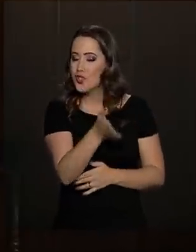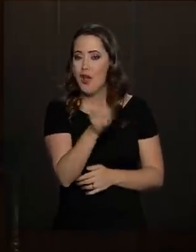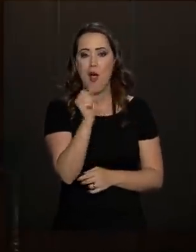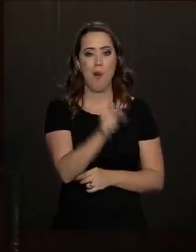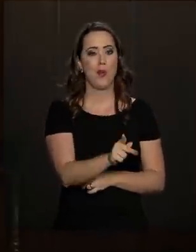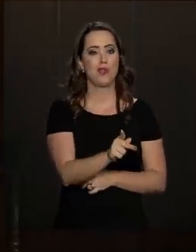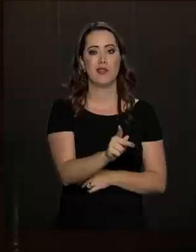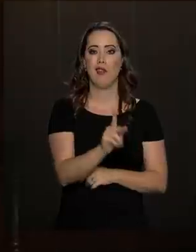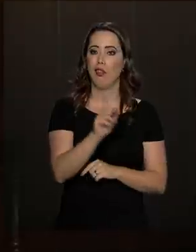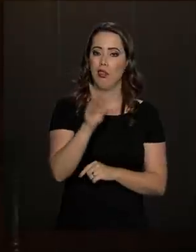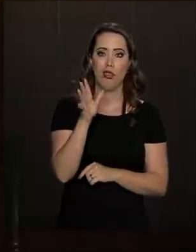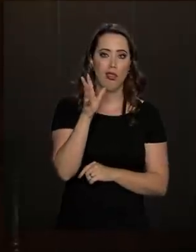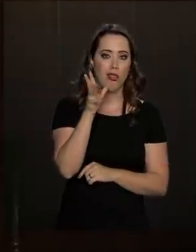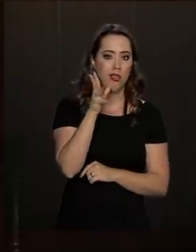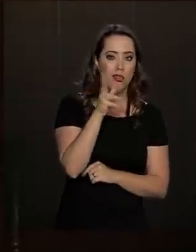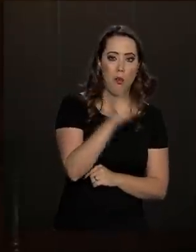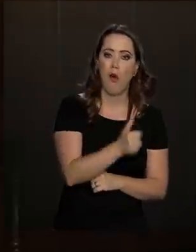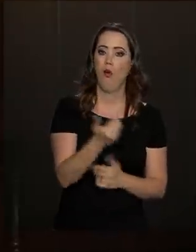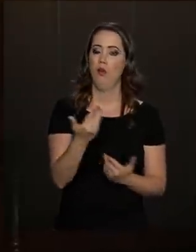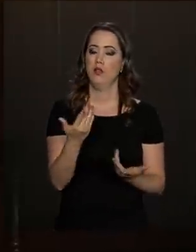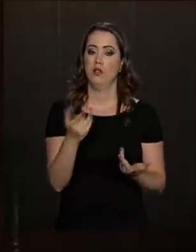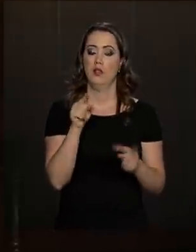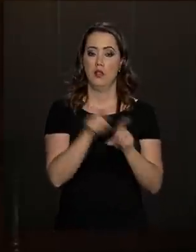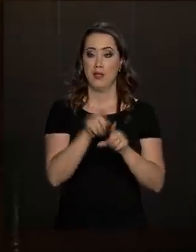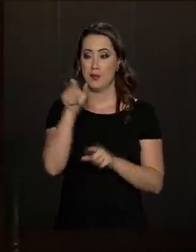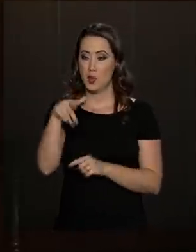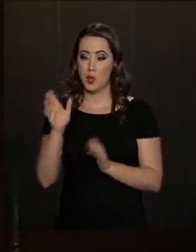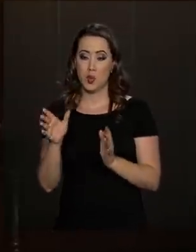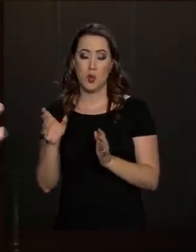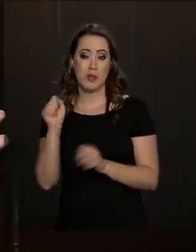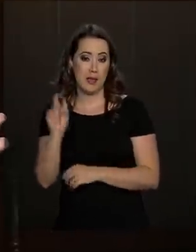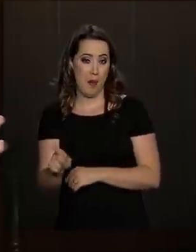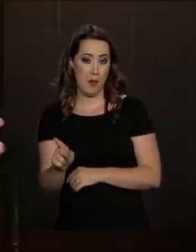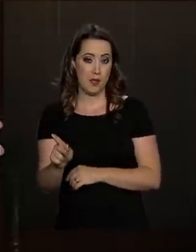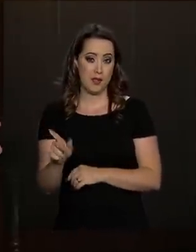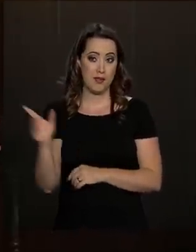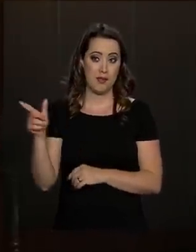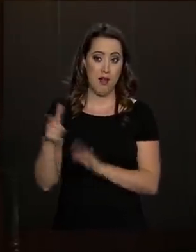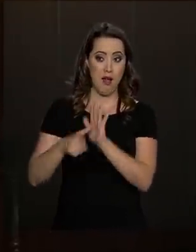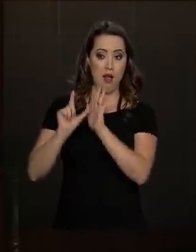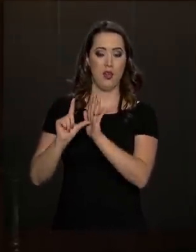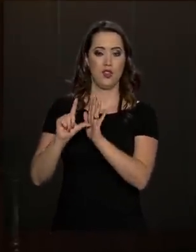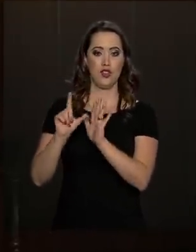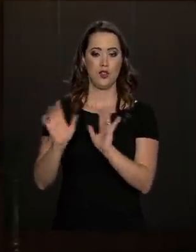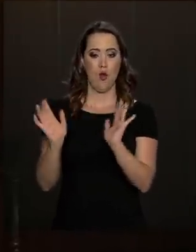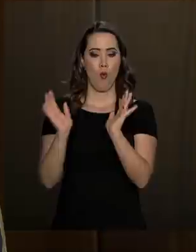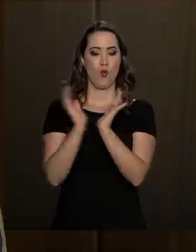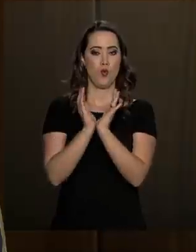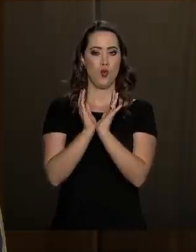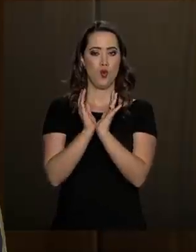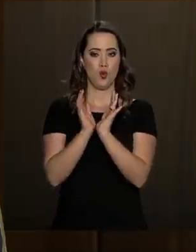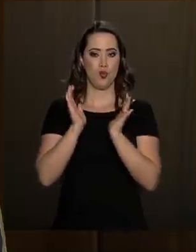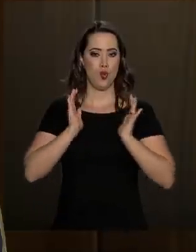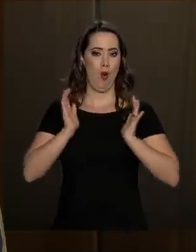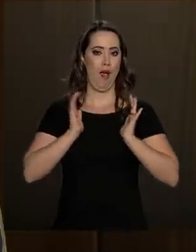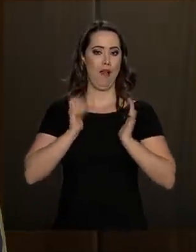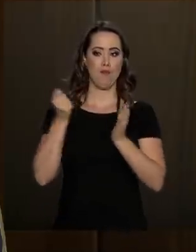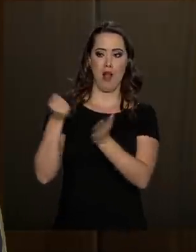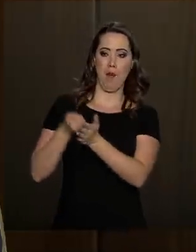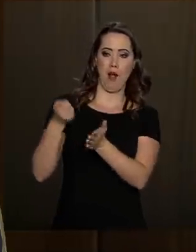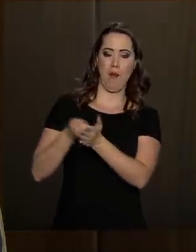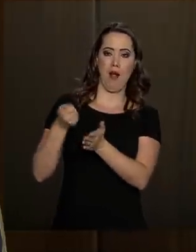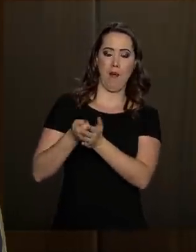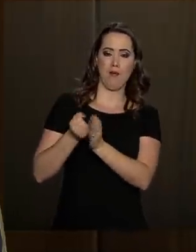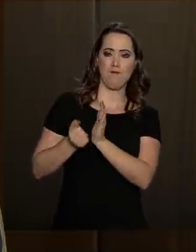Quem está usufruindo da aposentadoria precoce são justamente as classes mais favorecidas. Elas conseguem contribuir